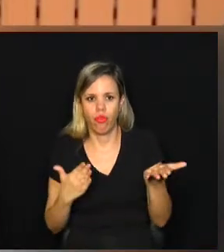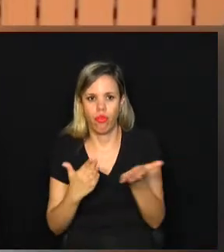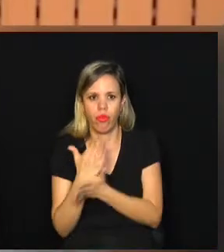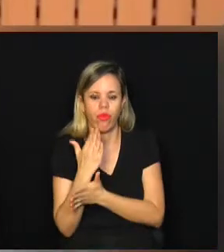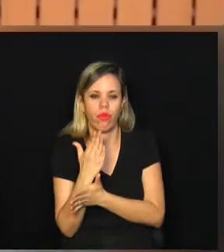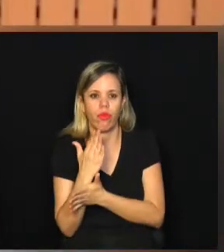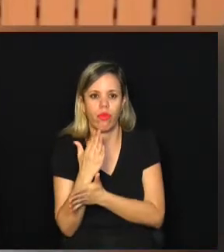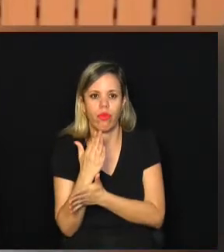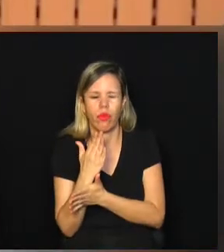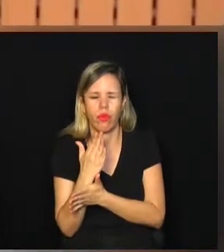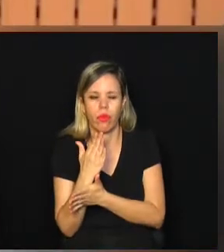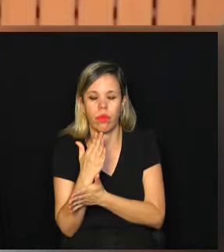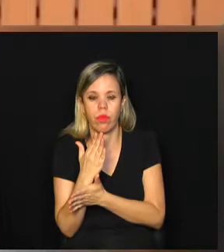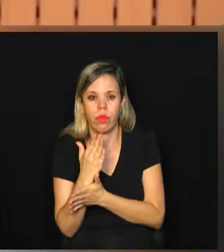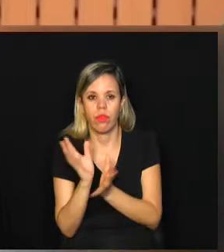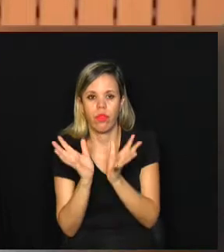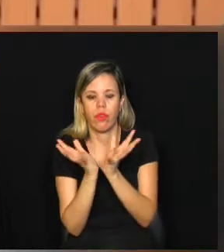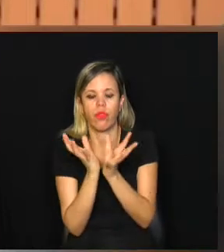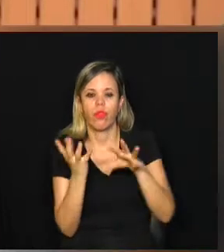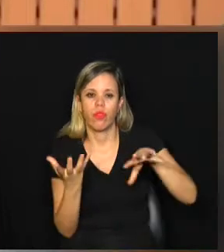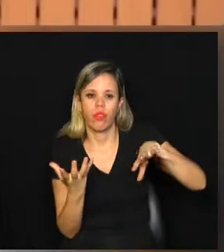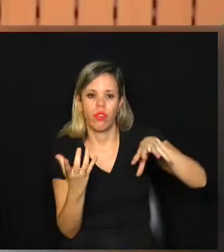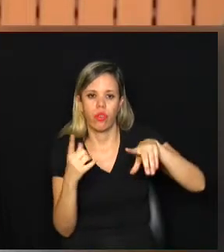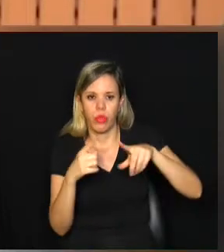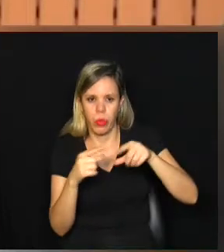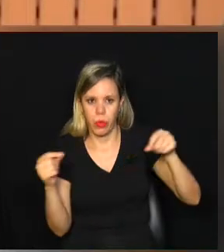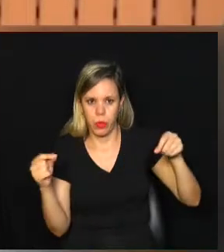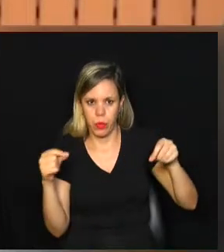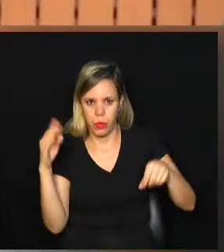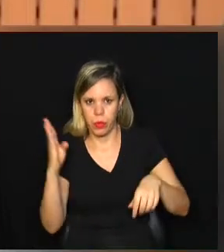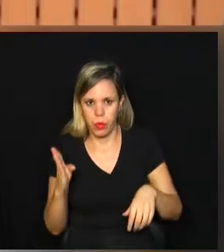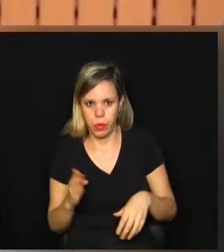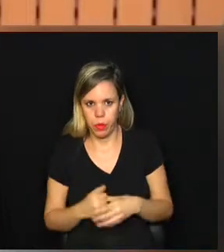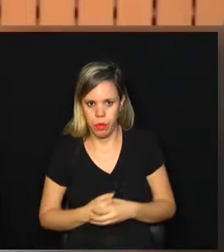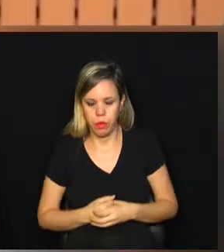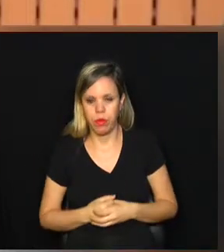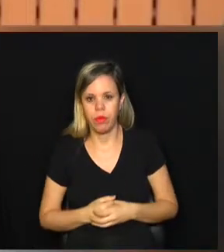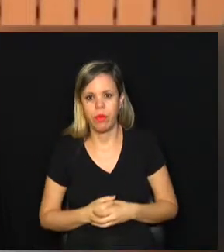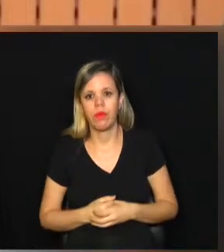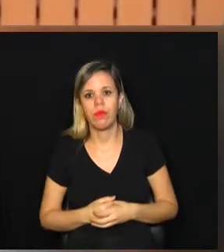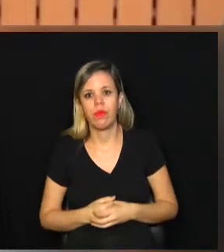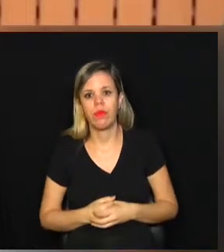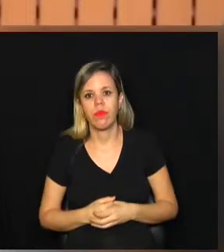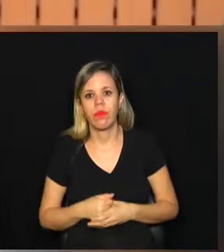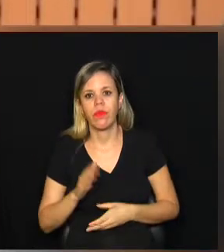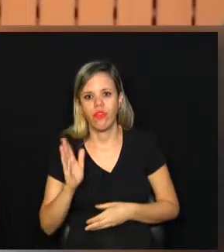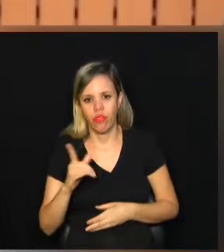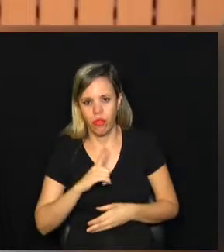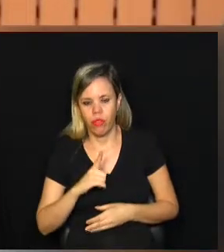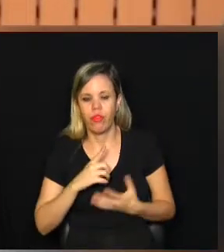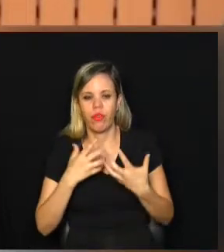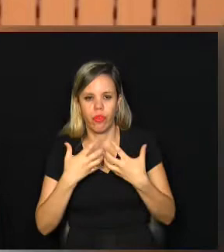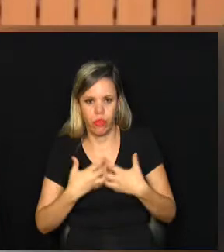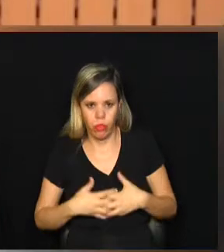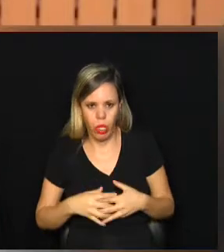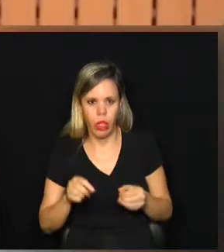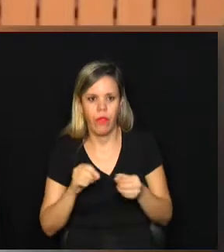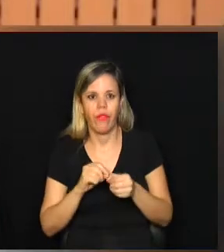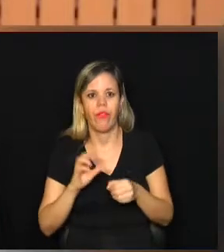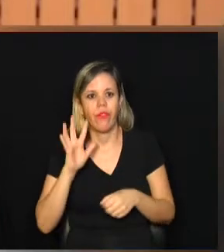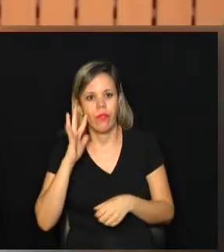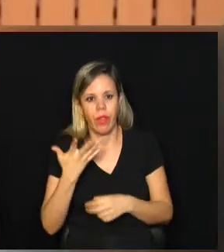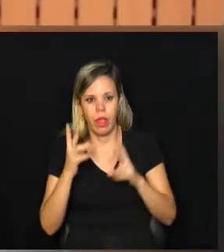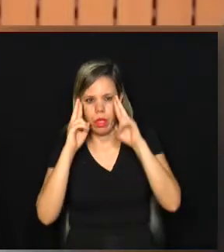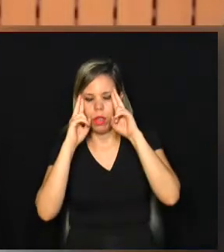no âmbito do Congresso Nacional e que, portanto, já tem os seus efeitos que devem ser